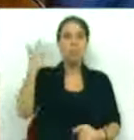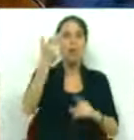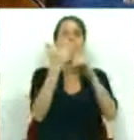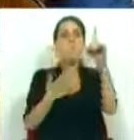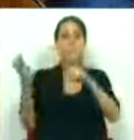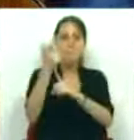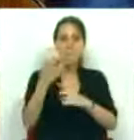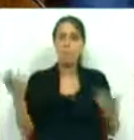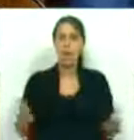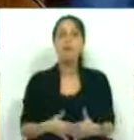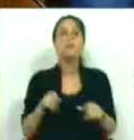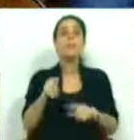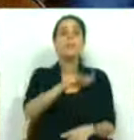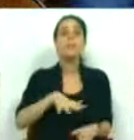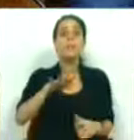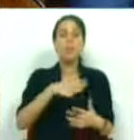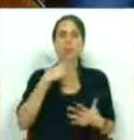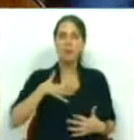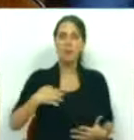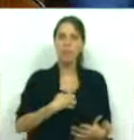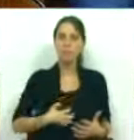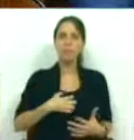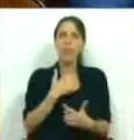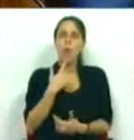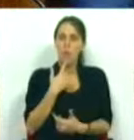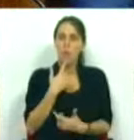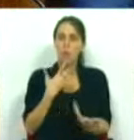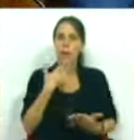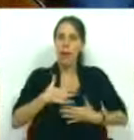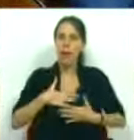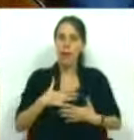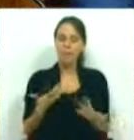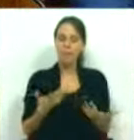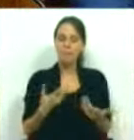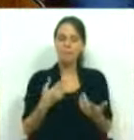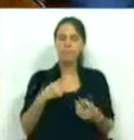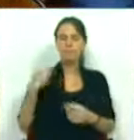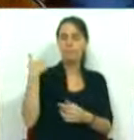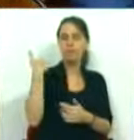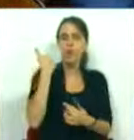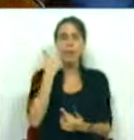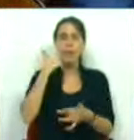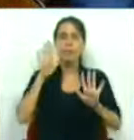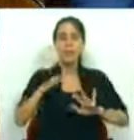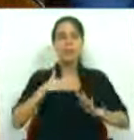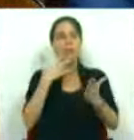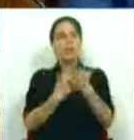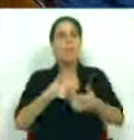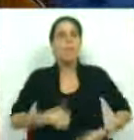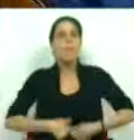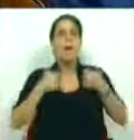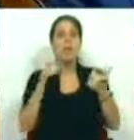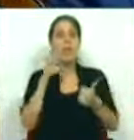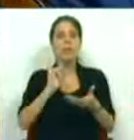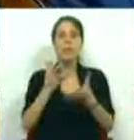venha a aumentar. É uma situação que nos incomoda profundamente e nos interpela para darmos o nosso melhor